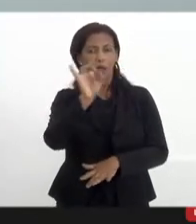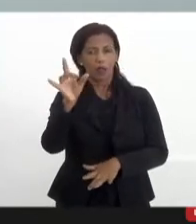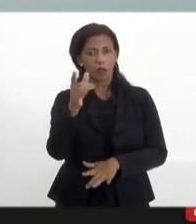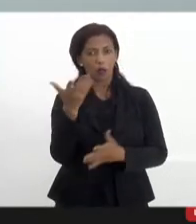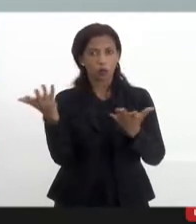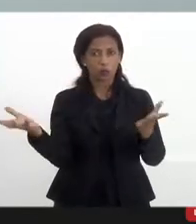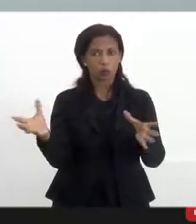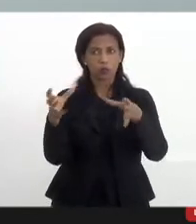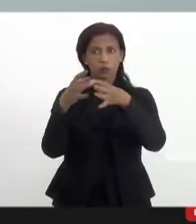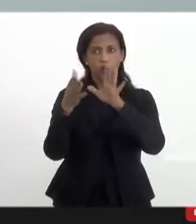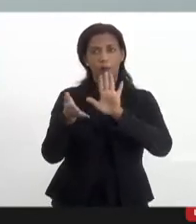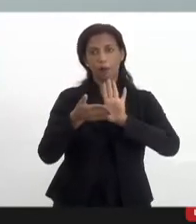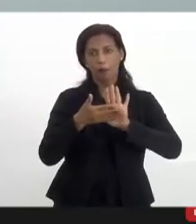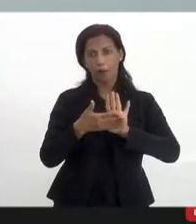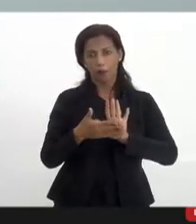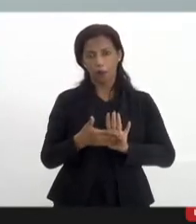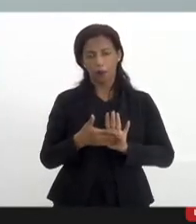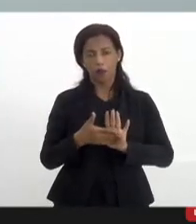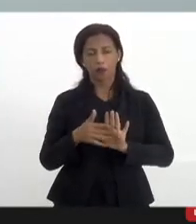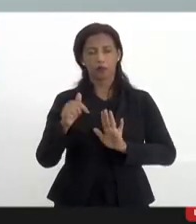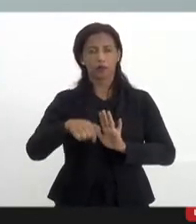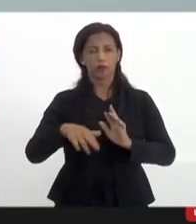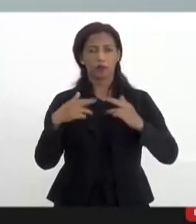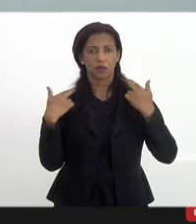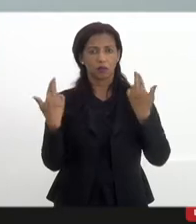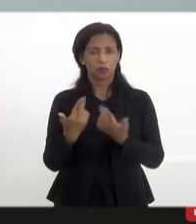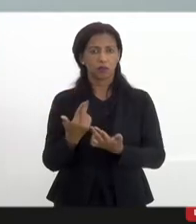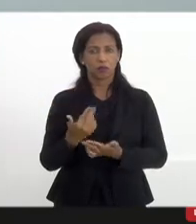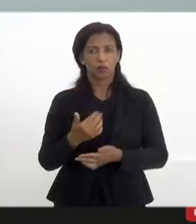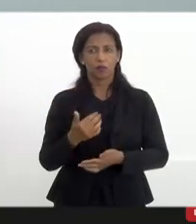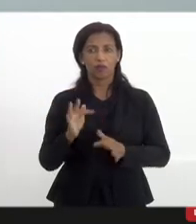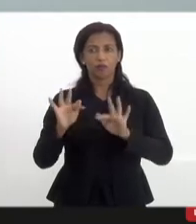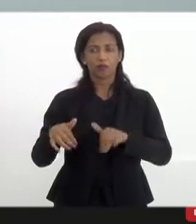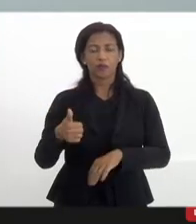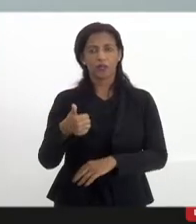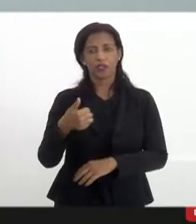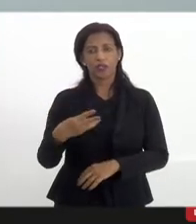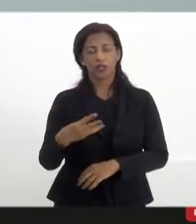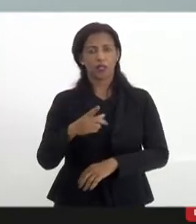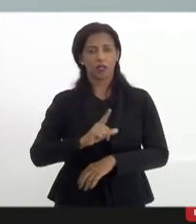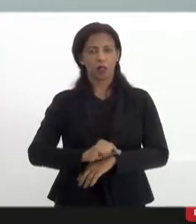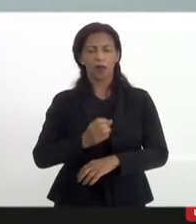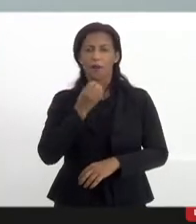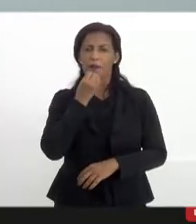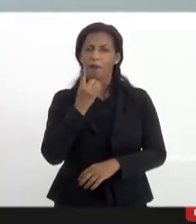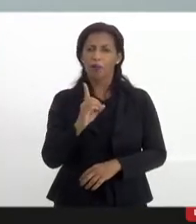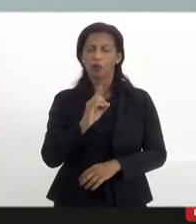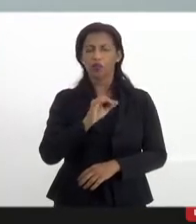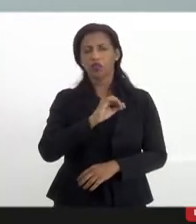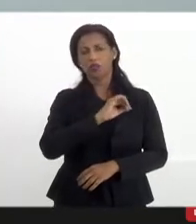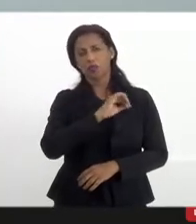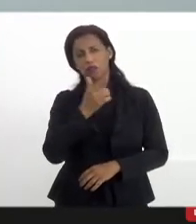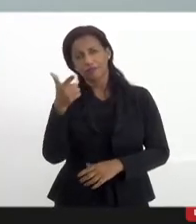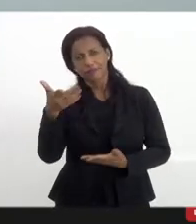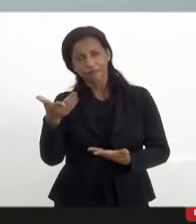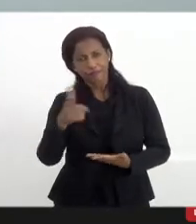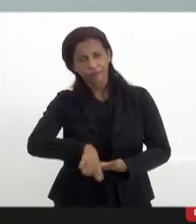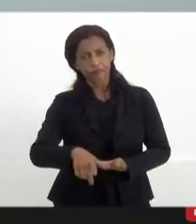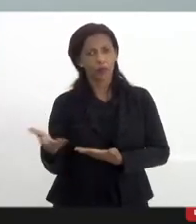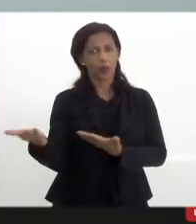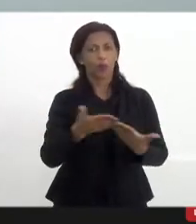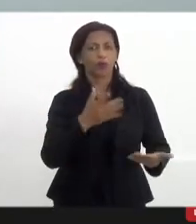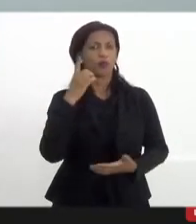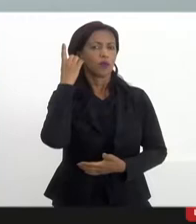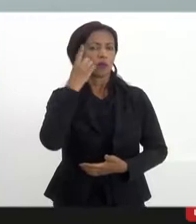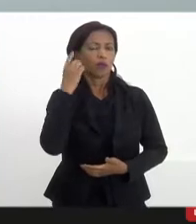entre nós, com o propósito de concluir essa audiência às 13 horas. Portanto, bom dia mais uma vez. Passo a palavra à deputada Dani